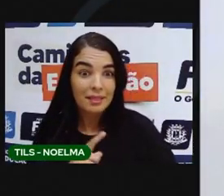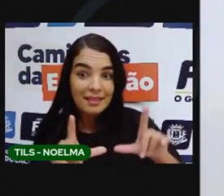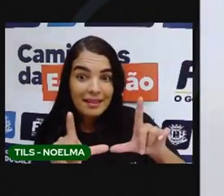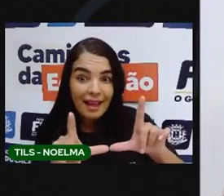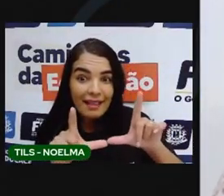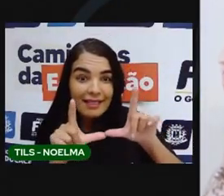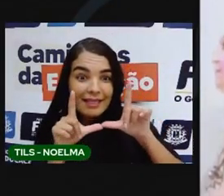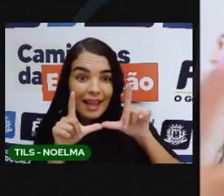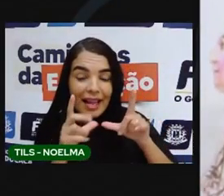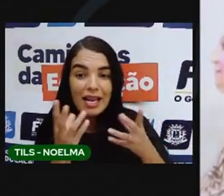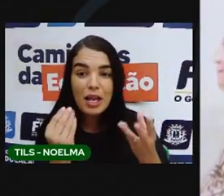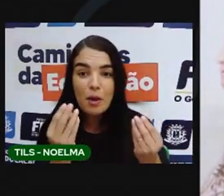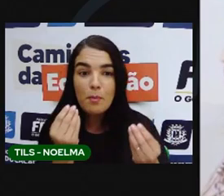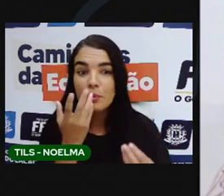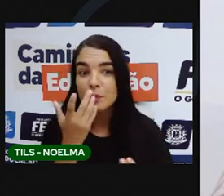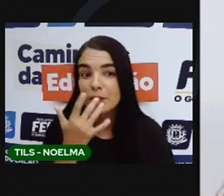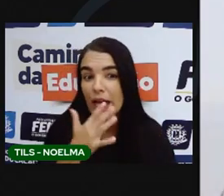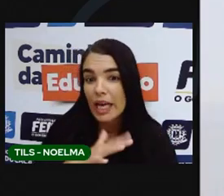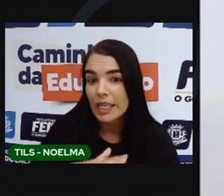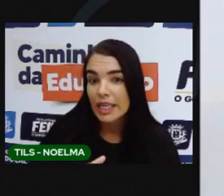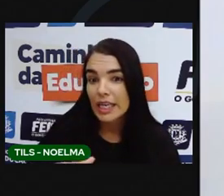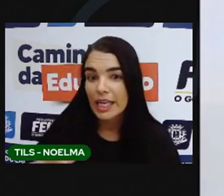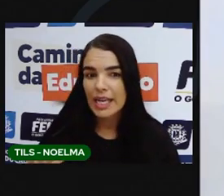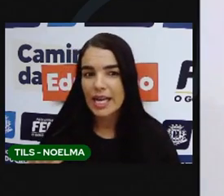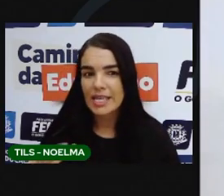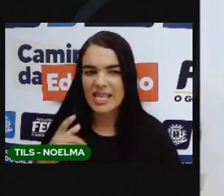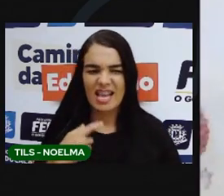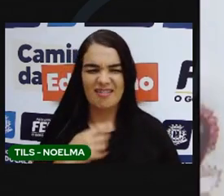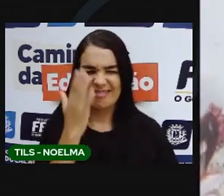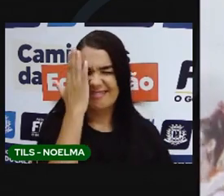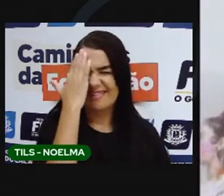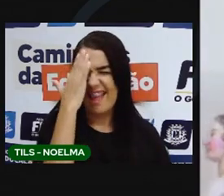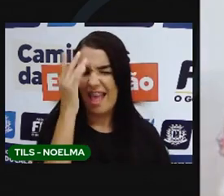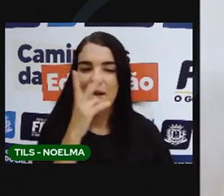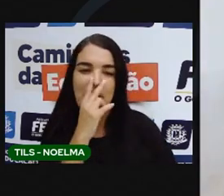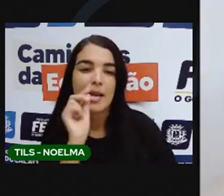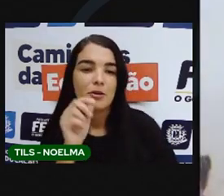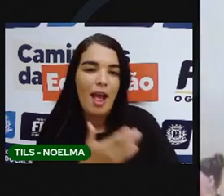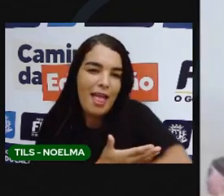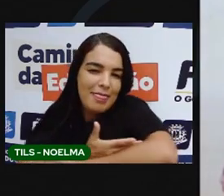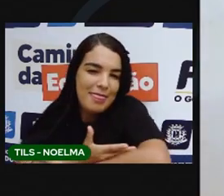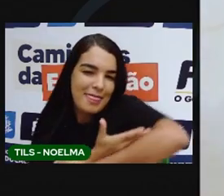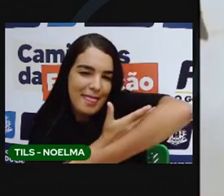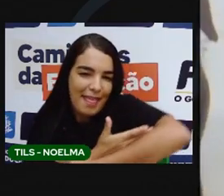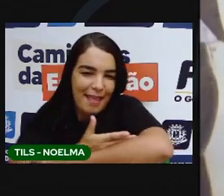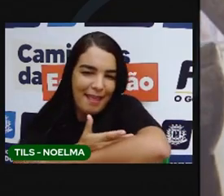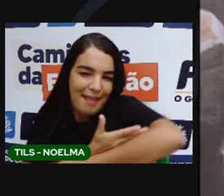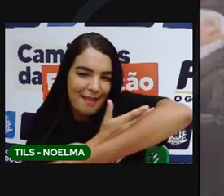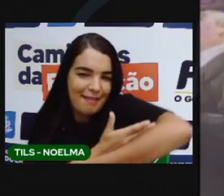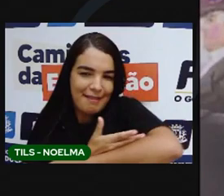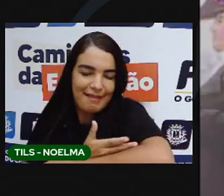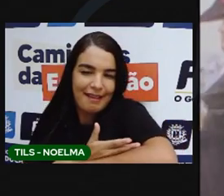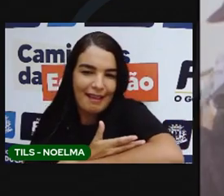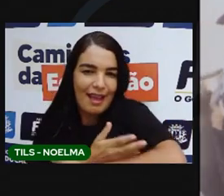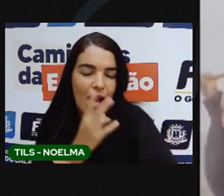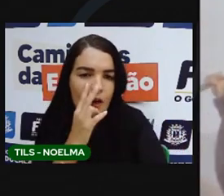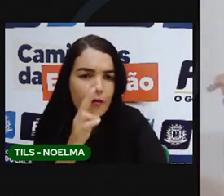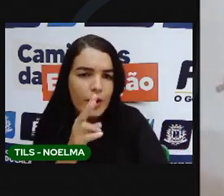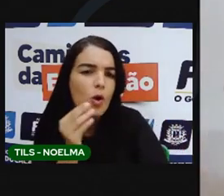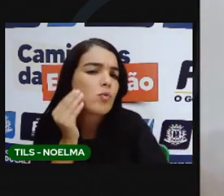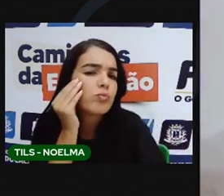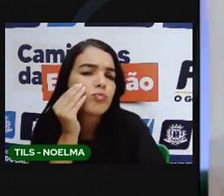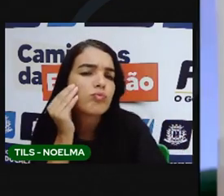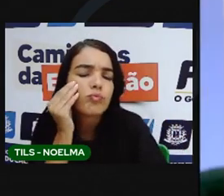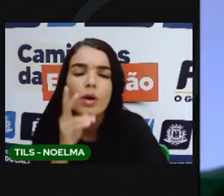aposto que isso daqui é um bebezinho. Será? Deve ser cobertura bem cor de rosa também, Não, eu acho que isso aí é um monte de pano que ela tá carregando na mão.